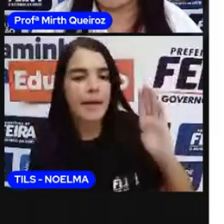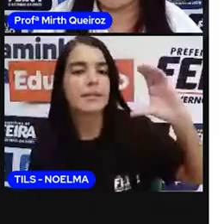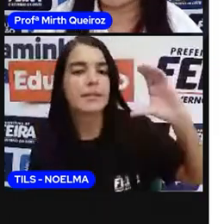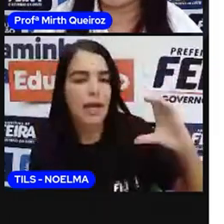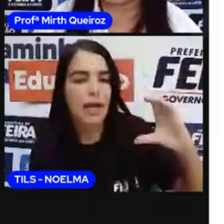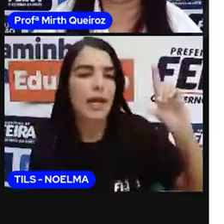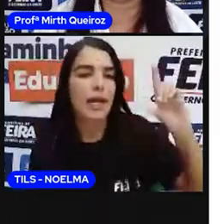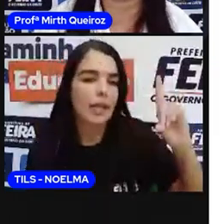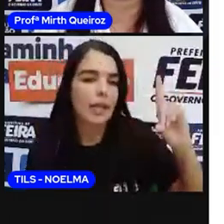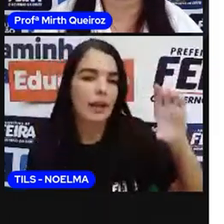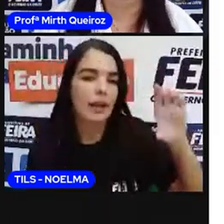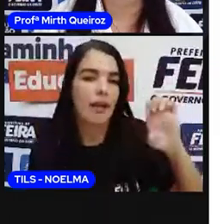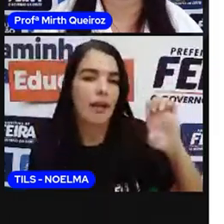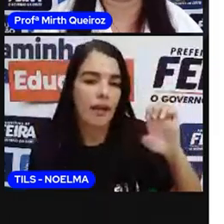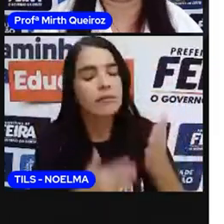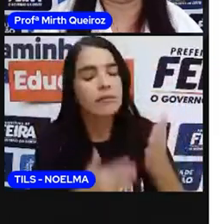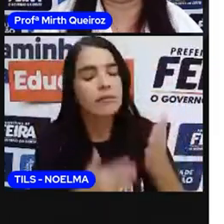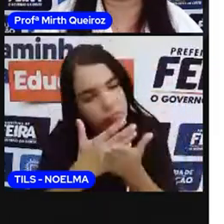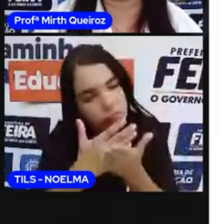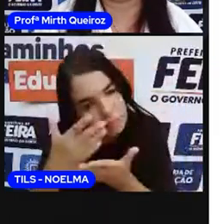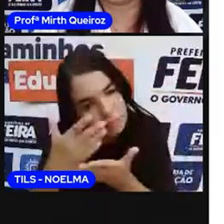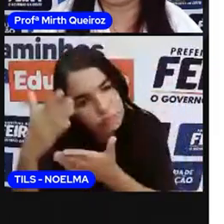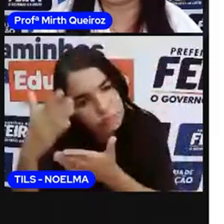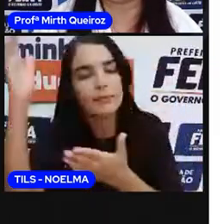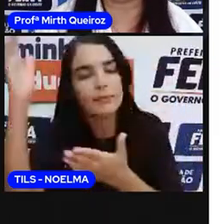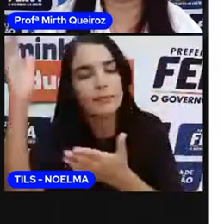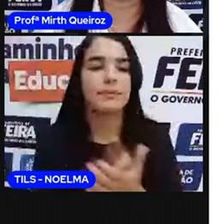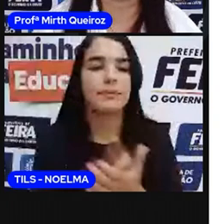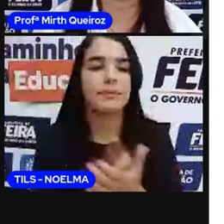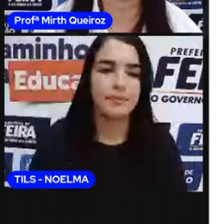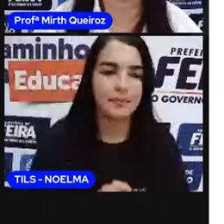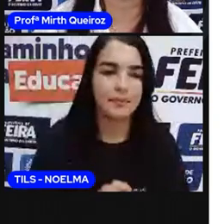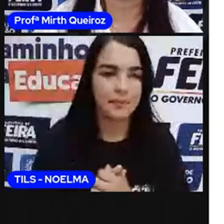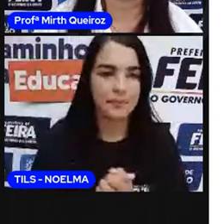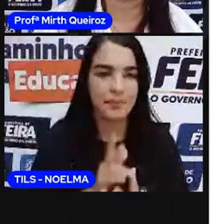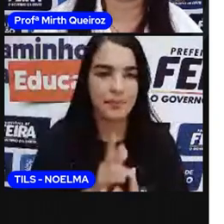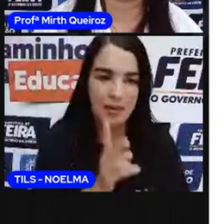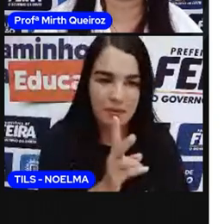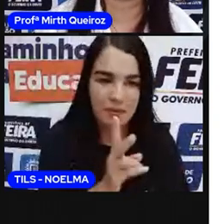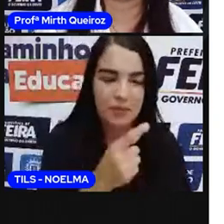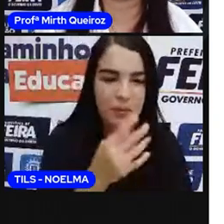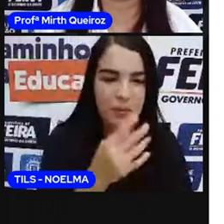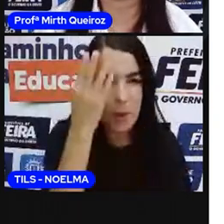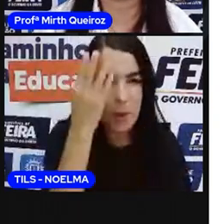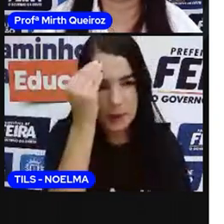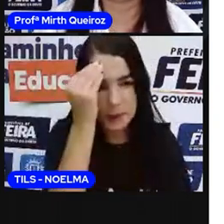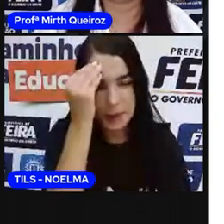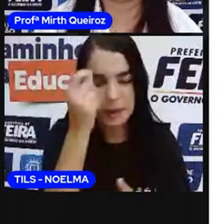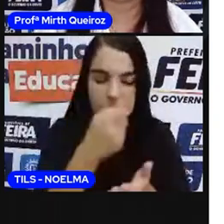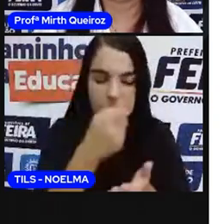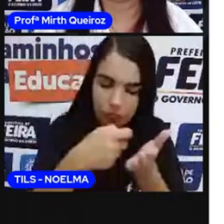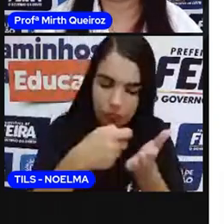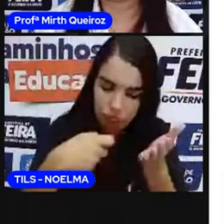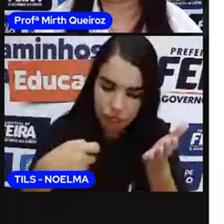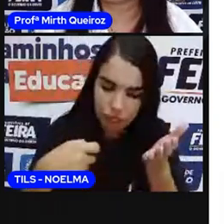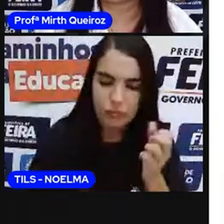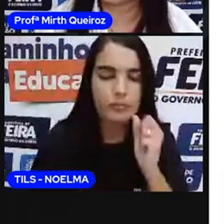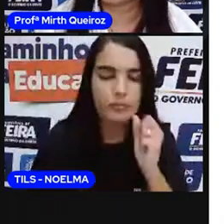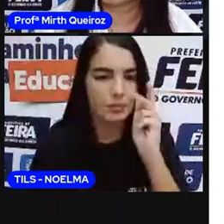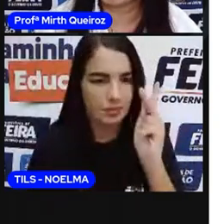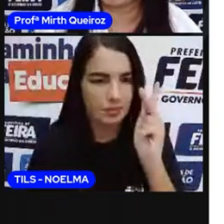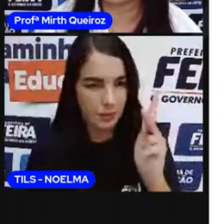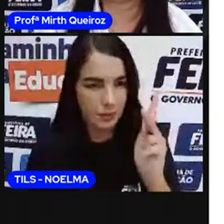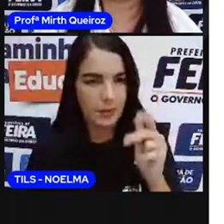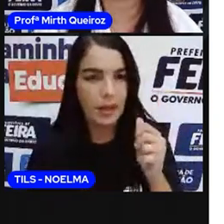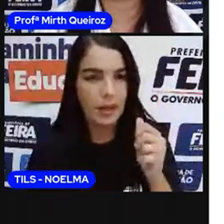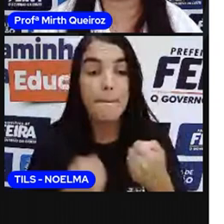E a letra que ficar é a letra que vocês vão preencher aí a tabelinha, lembrando que tem que